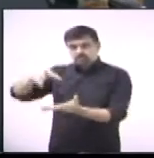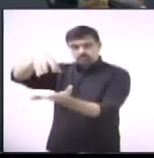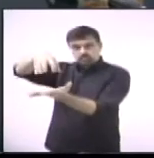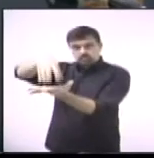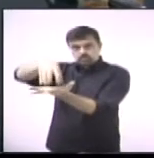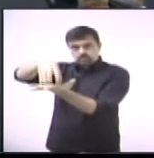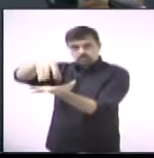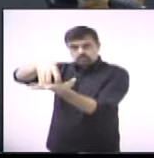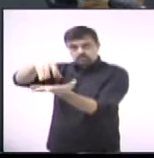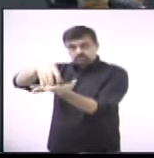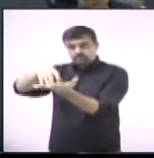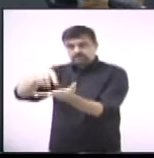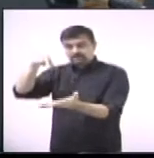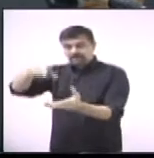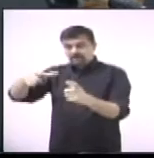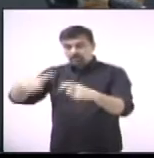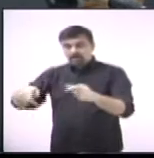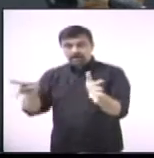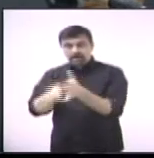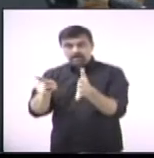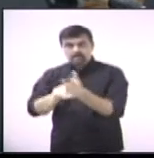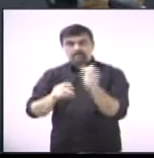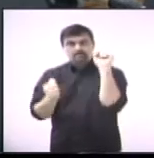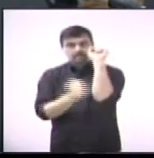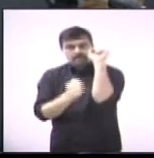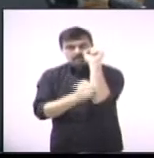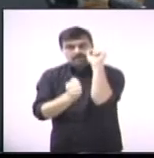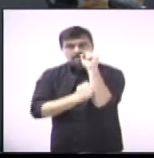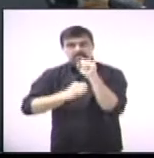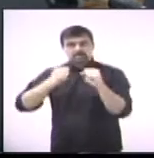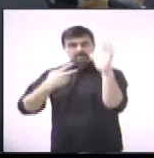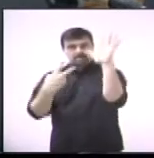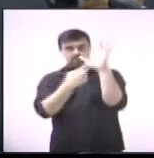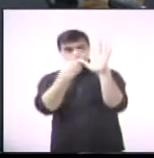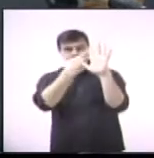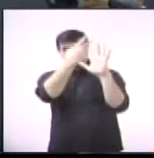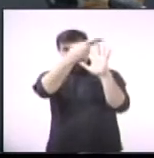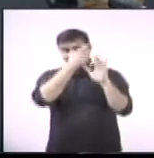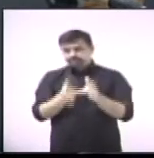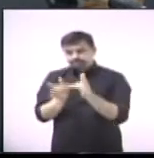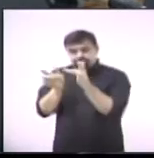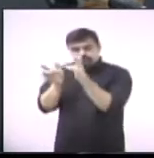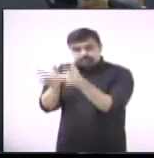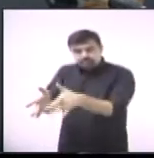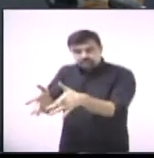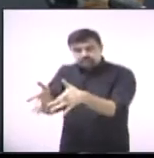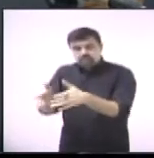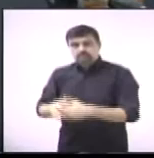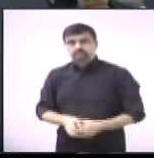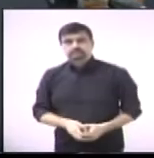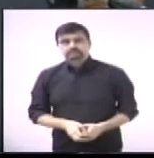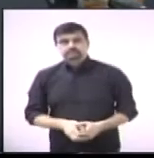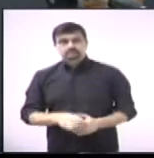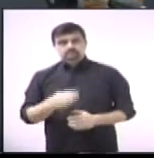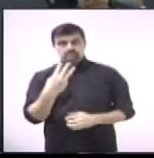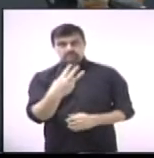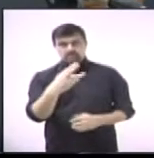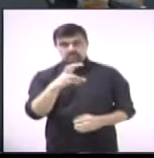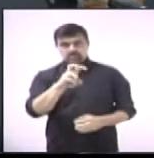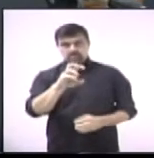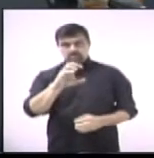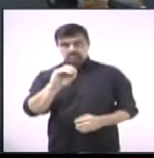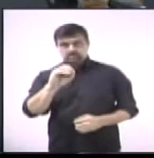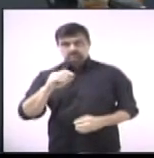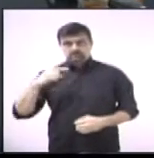para descarte de entulhos, madeiras, poda de árvores e grandes objetos. 359 do